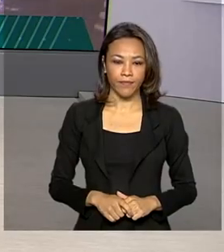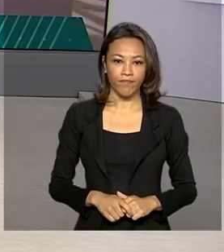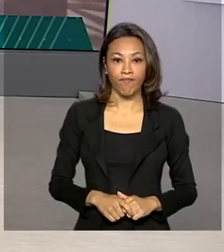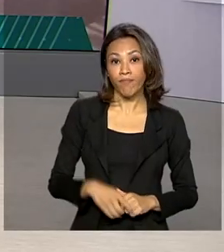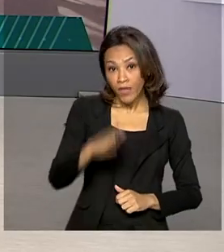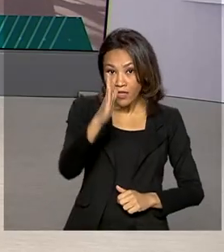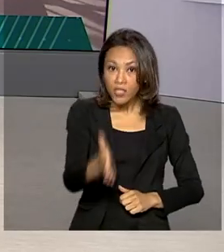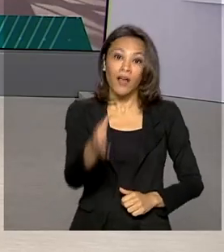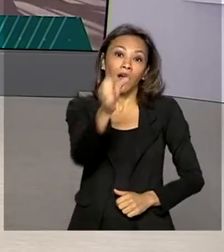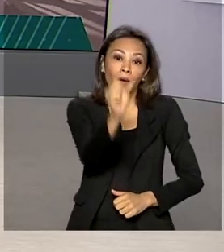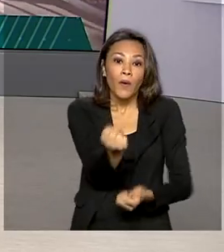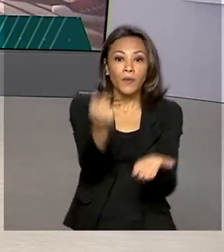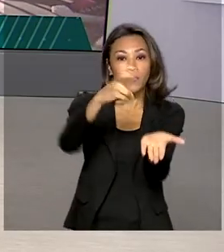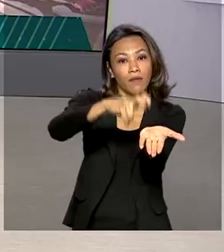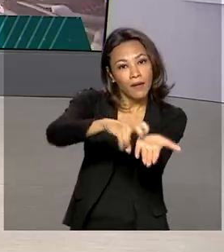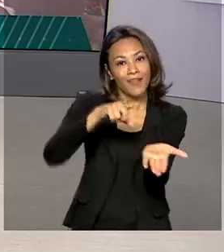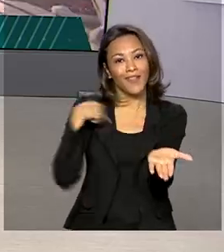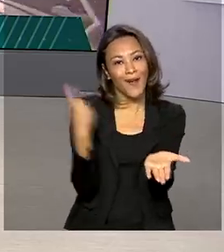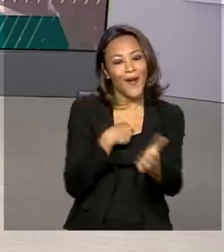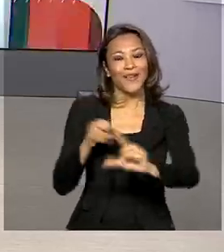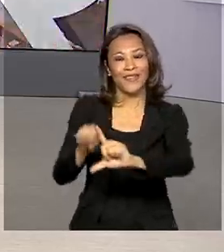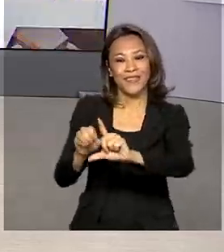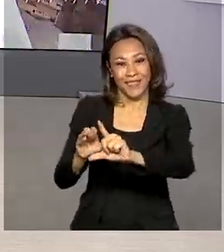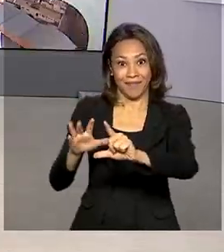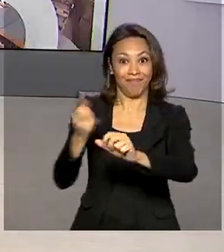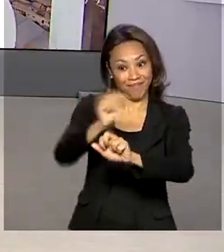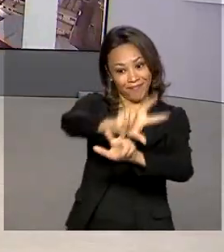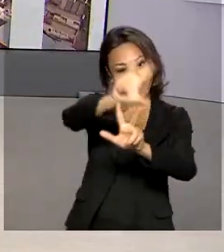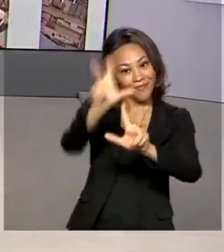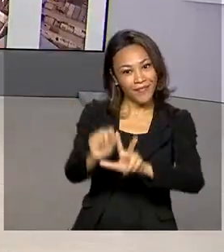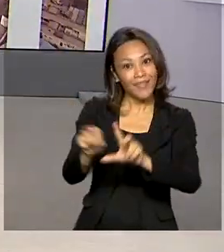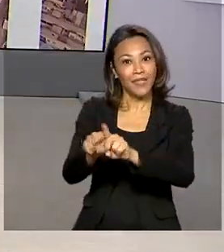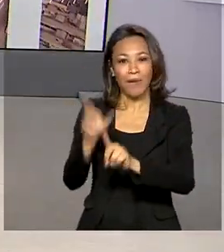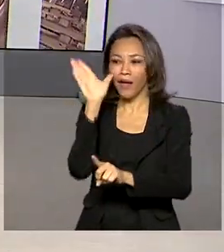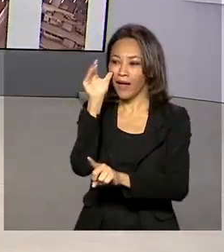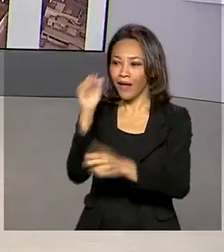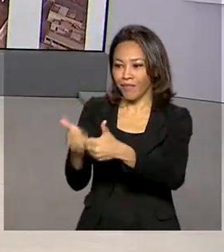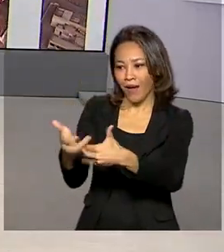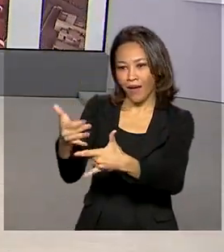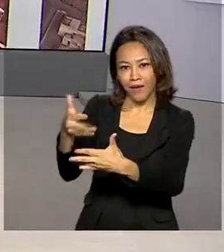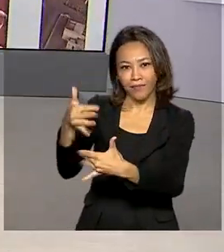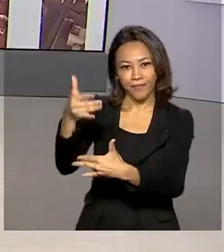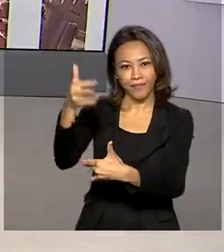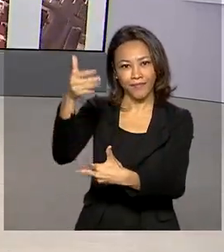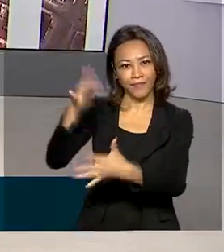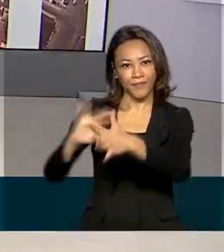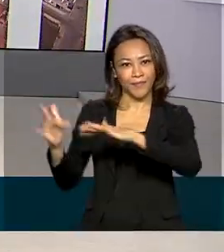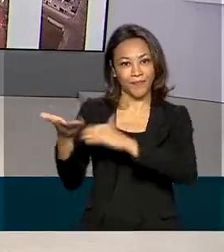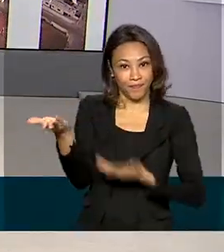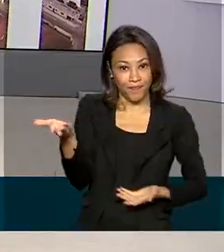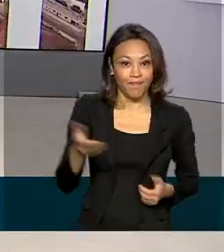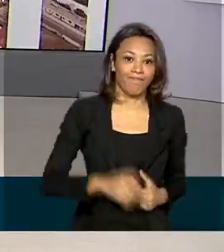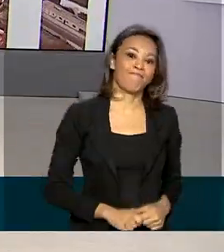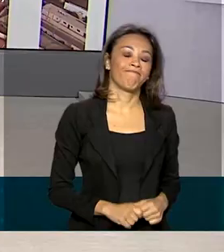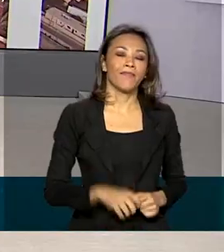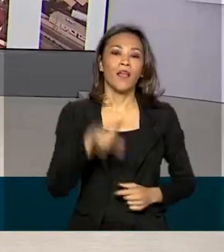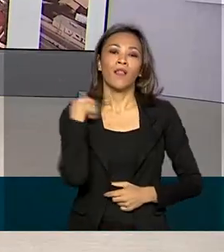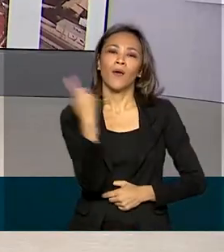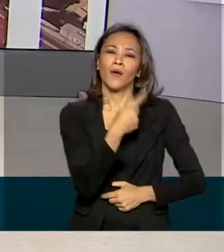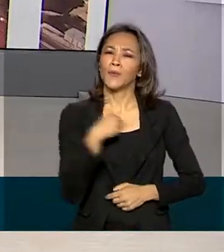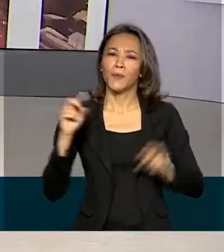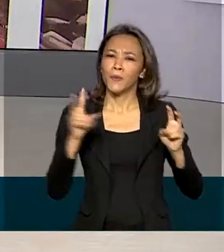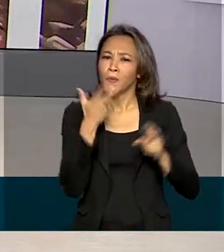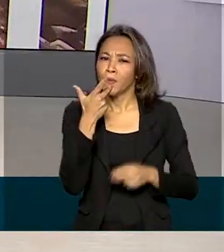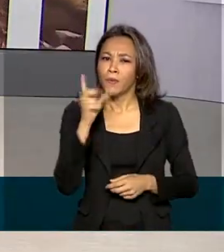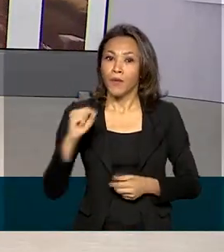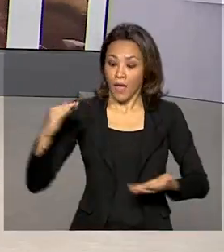São 8 horas da manhã e estamos ao vivo pela TV Brasil e pelas nossas redes sociais. Começamos falando que a Anvisa